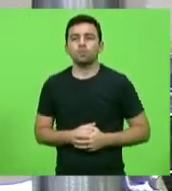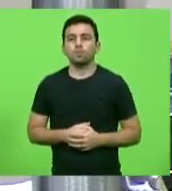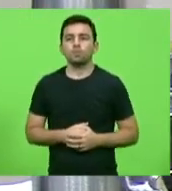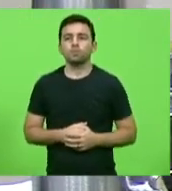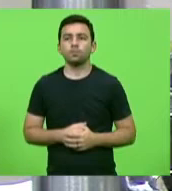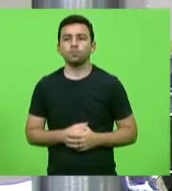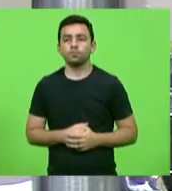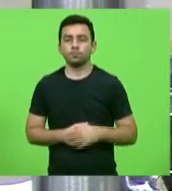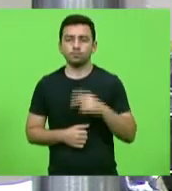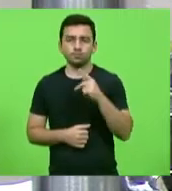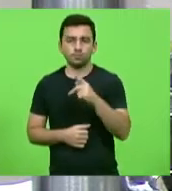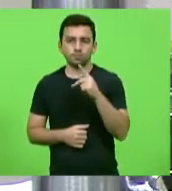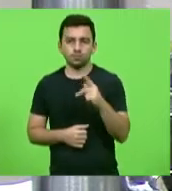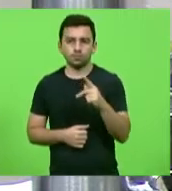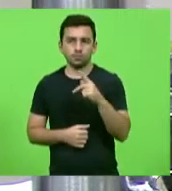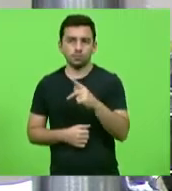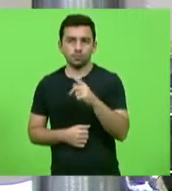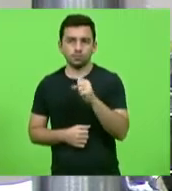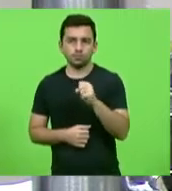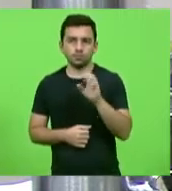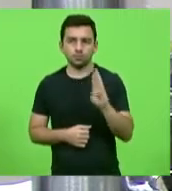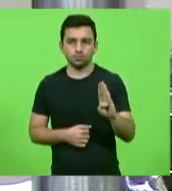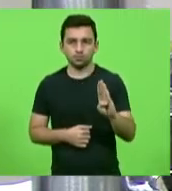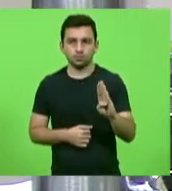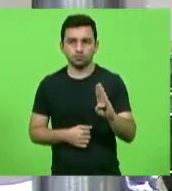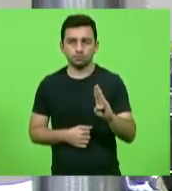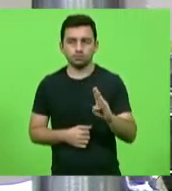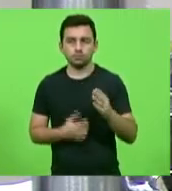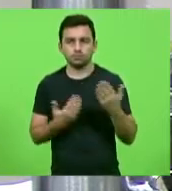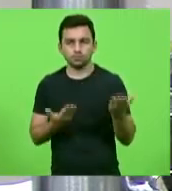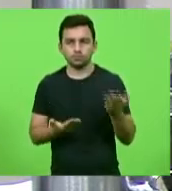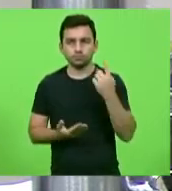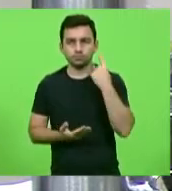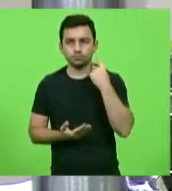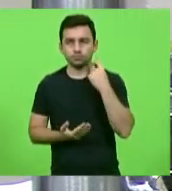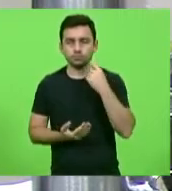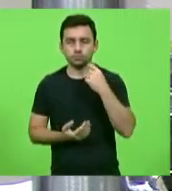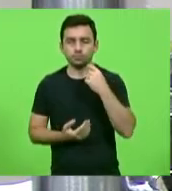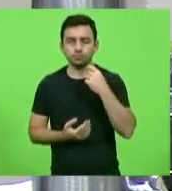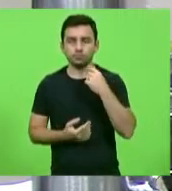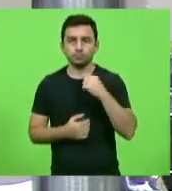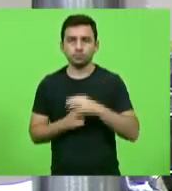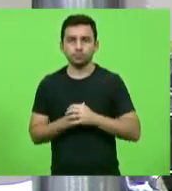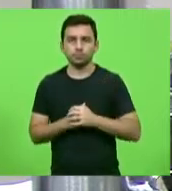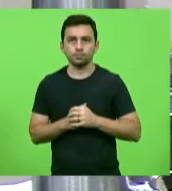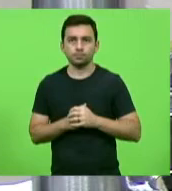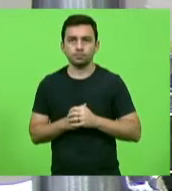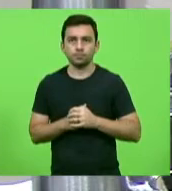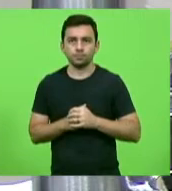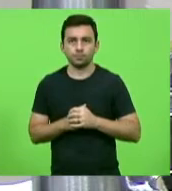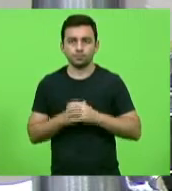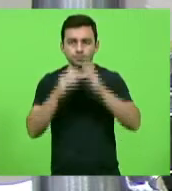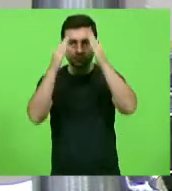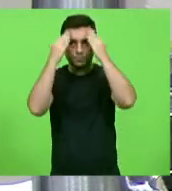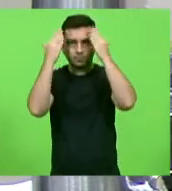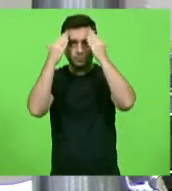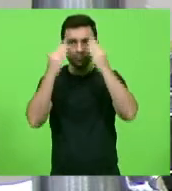Bloco PP, PSB, deputado Silvio, deputado Milton, José Milton.